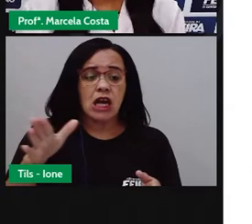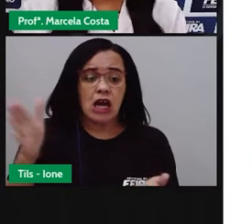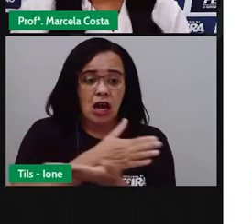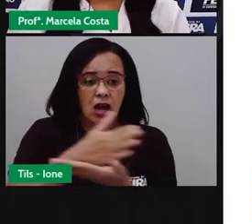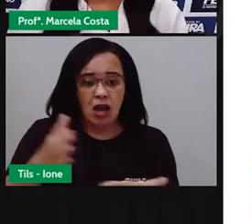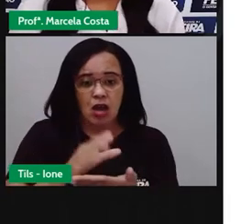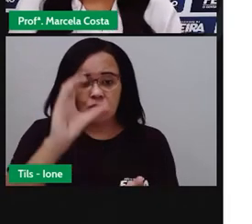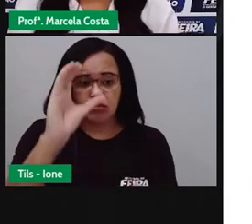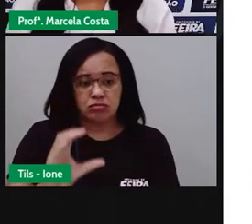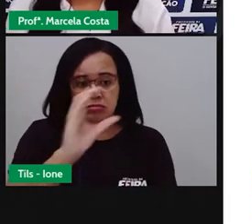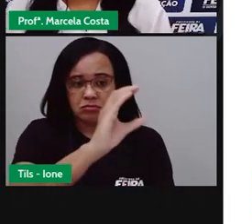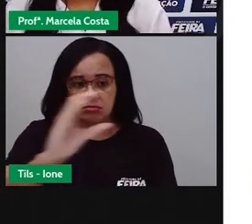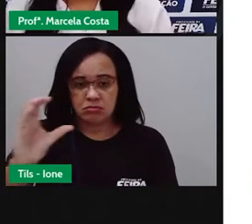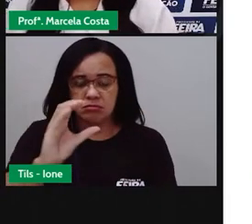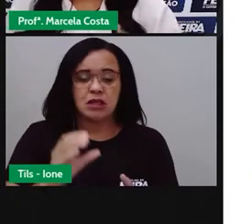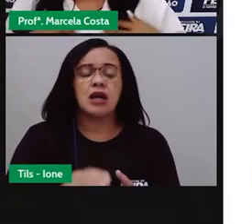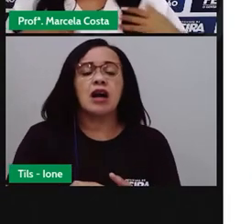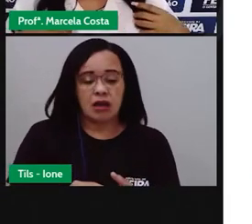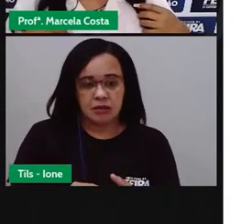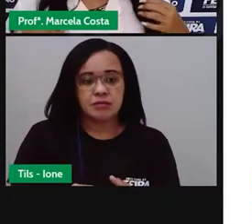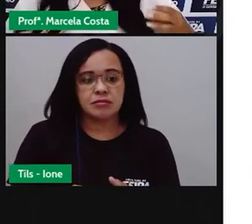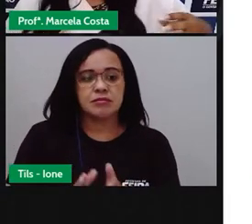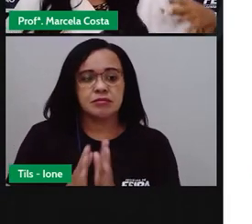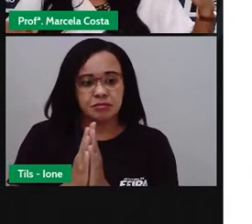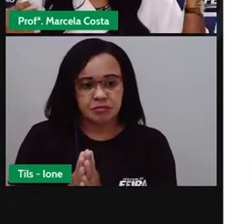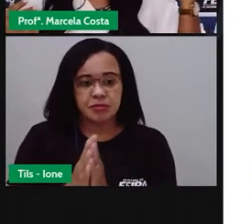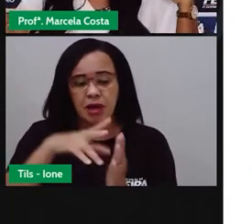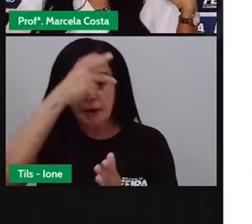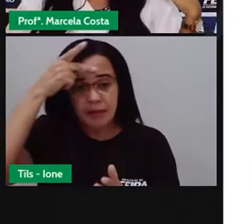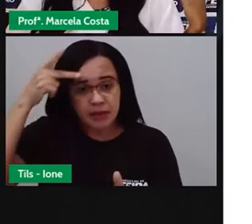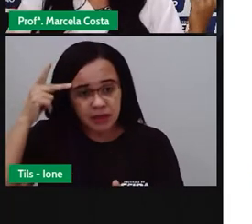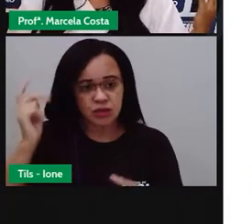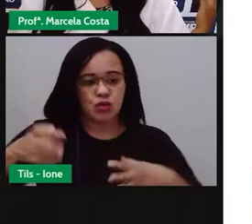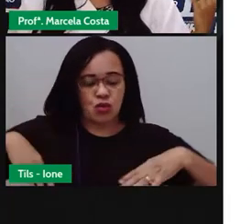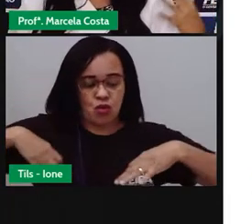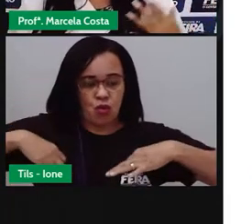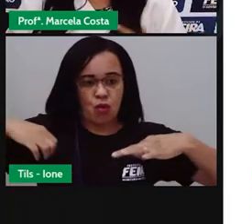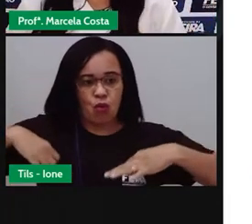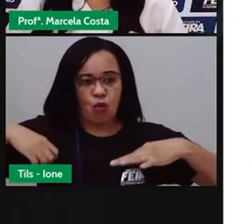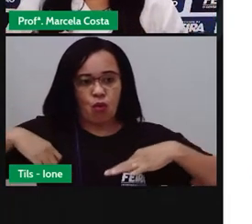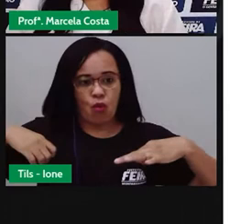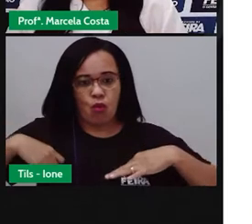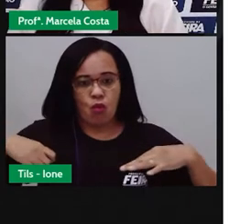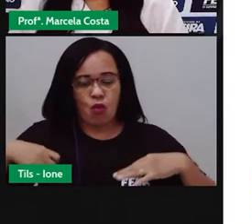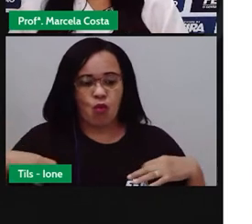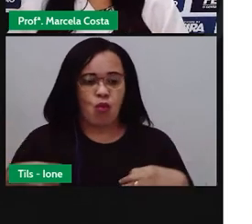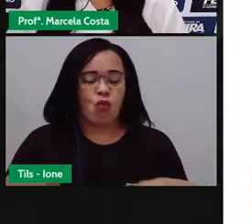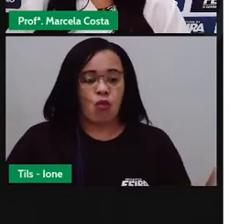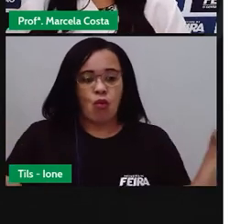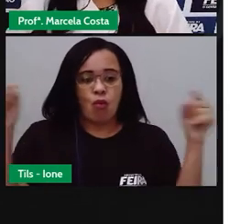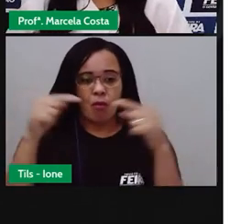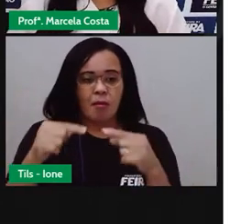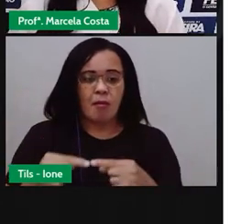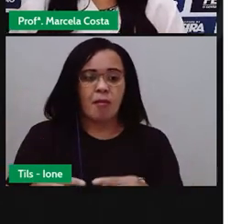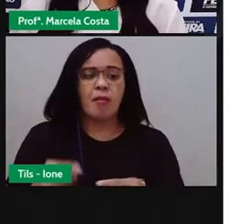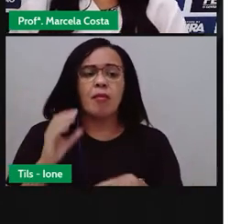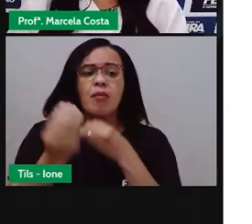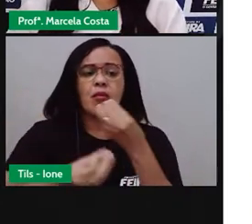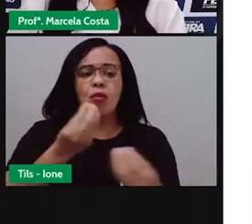festa, como a gente já viu, as pessoas se vestem com roupas coloridas,